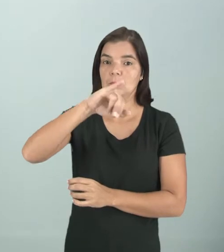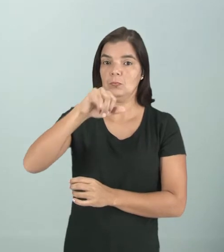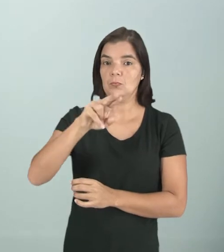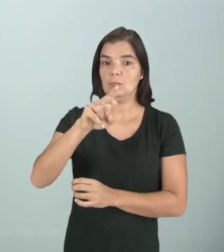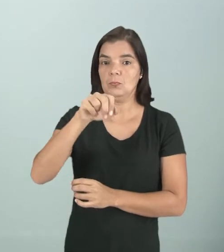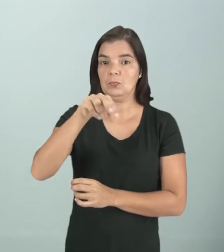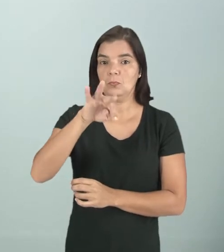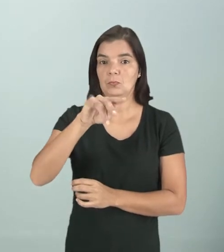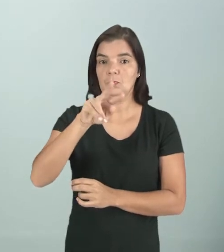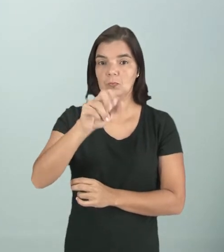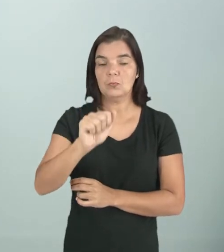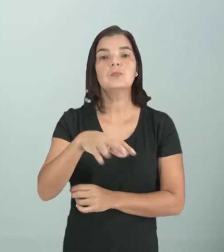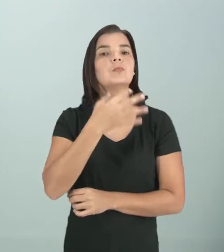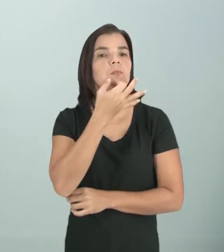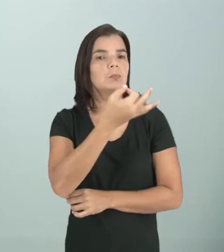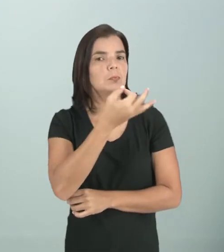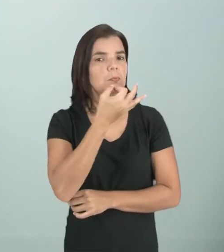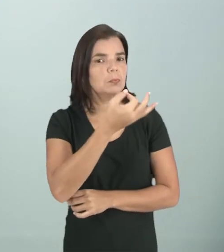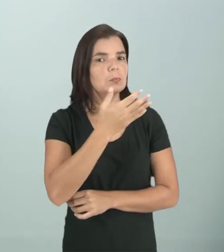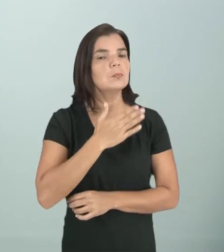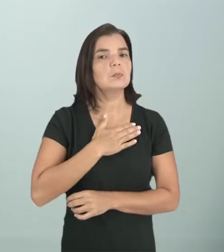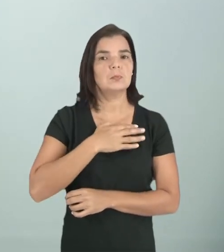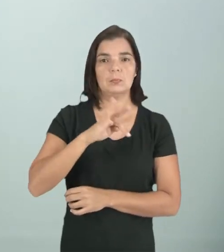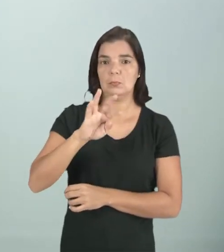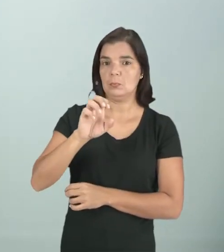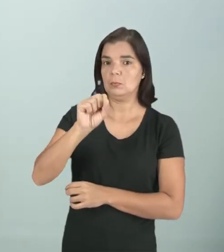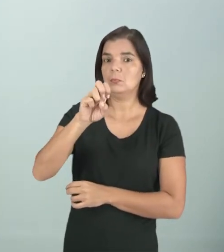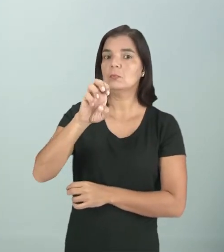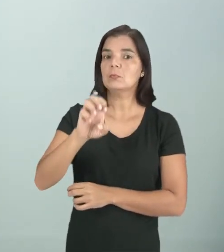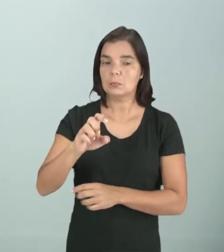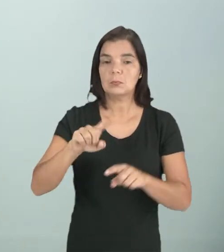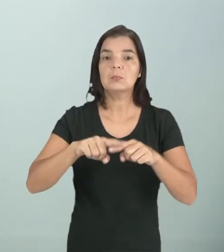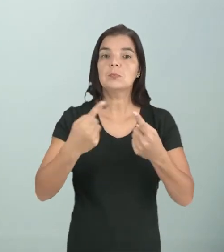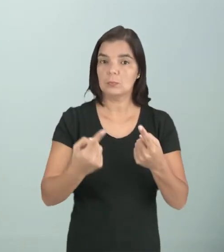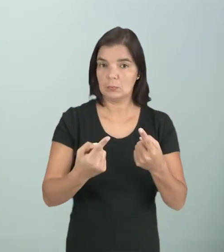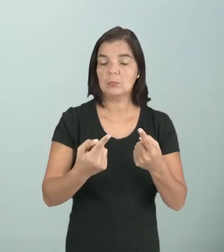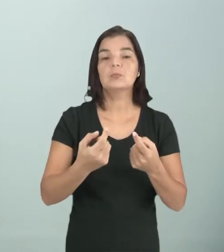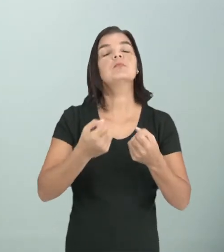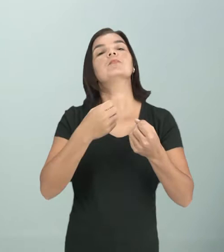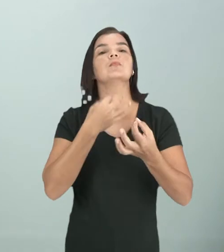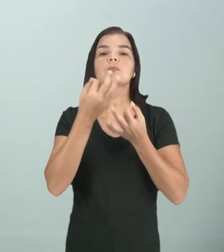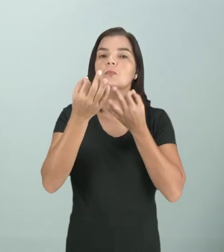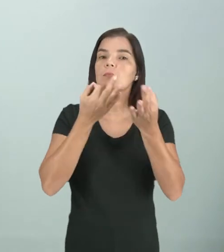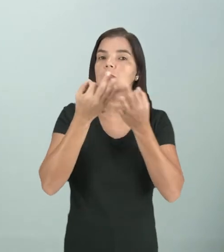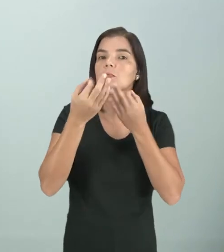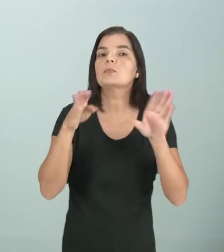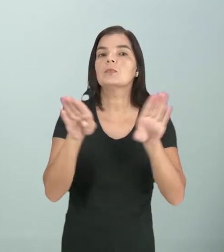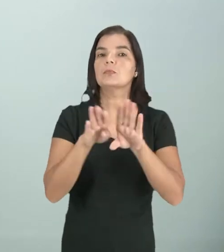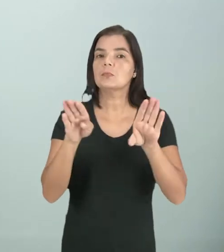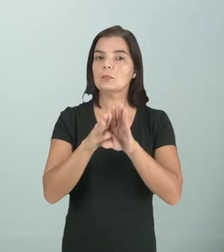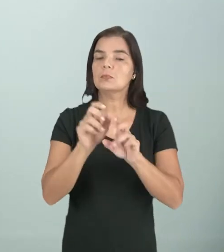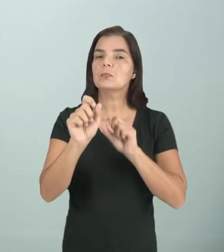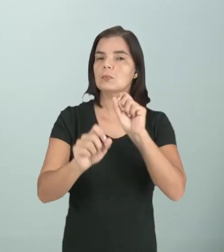texto com um ponto de vista, a tese, que é a marca do nosso texto argumentativo. Eu poderia trazer informações,